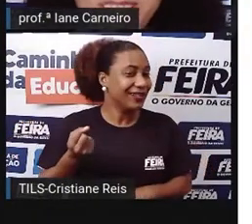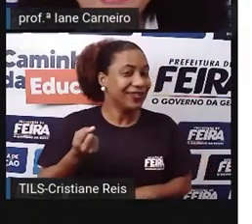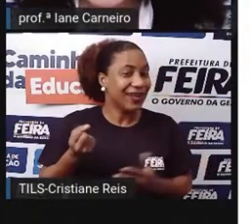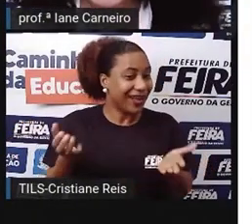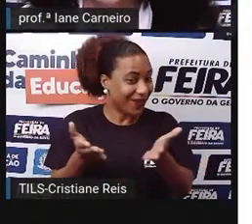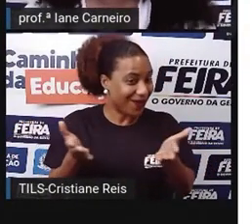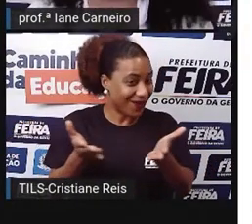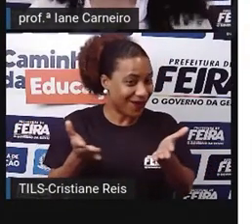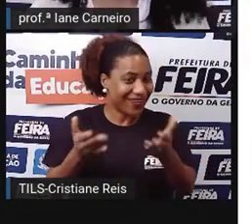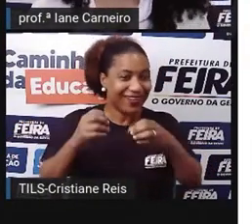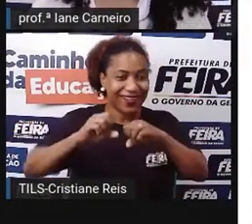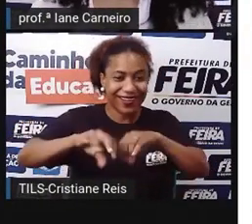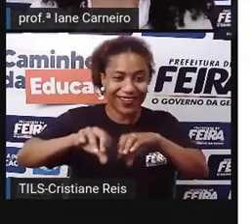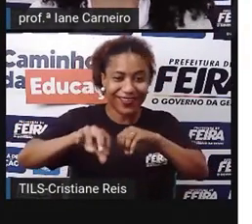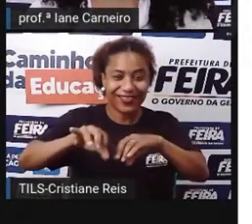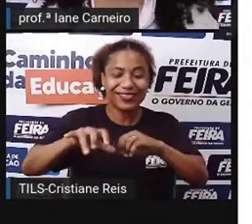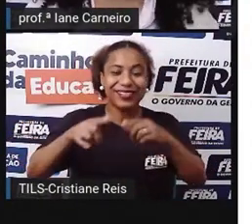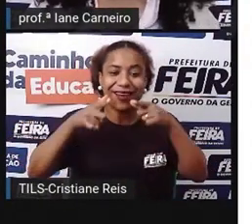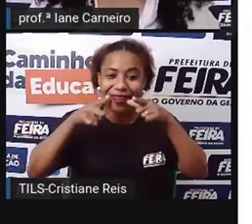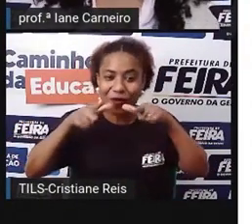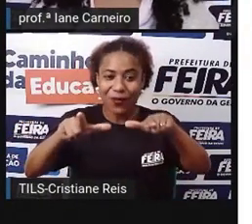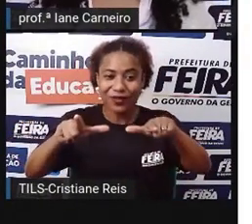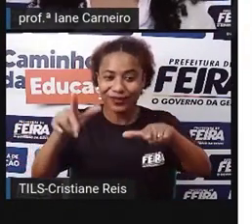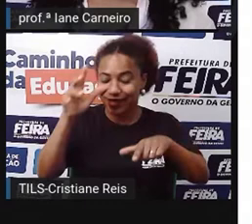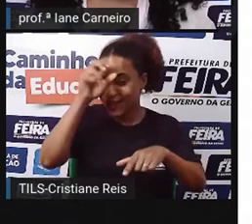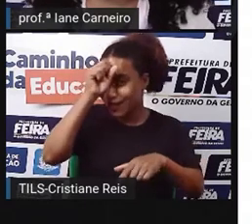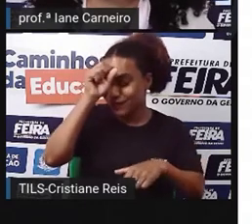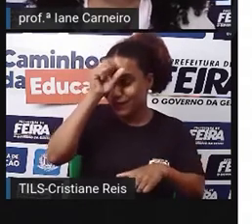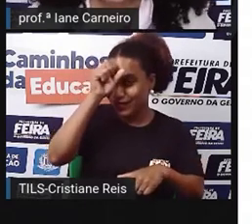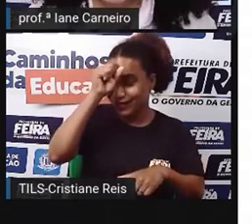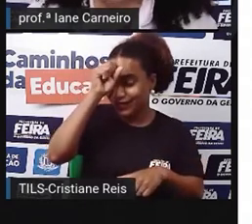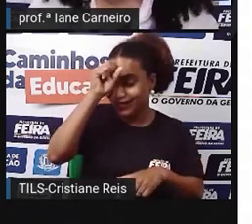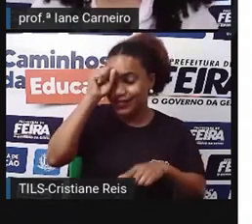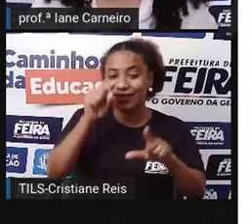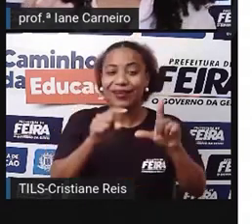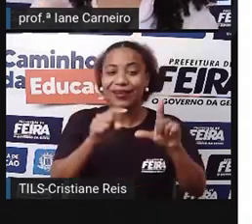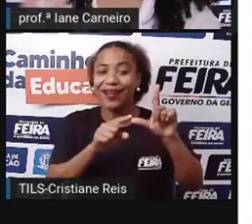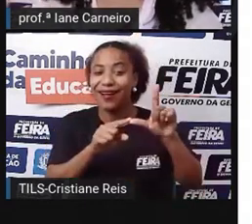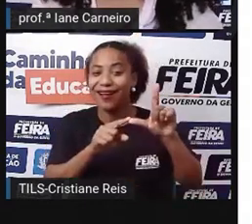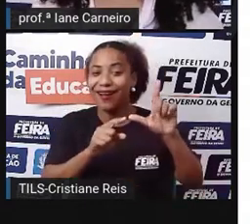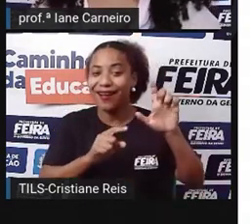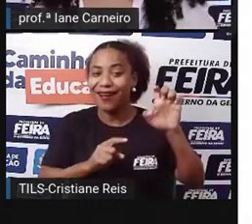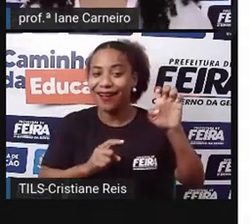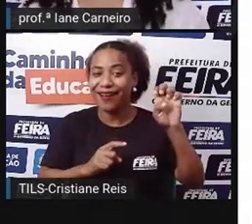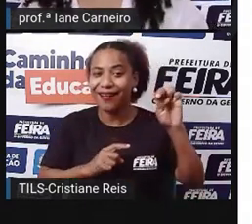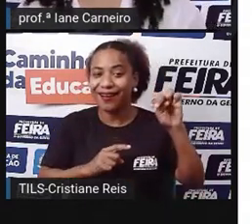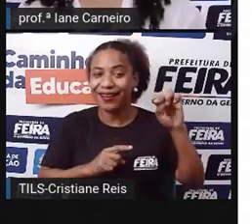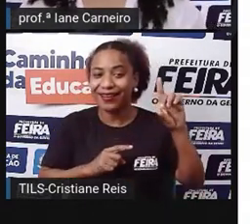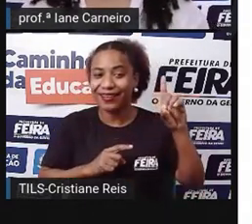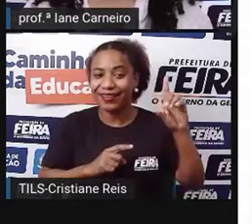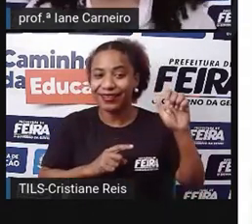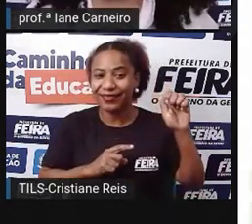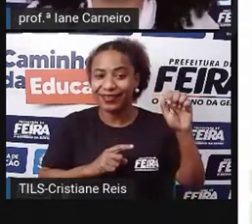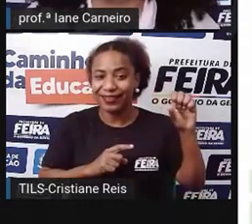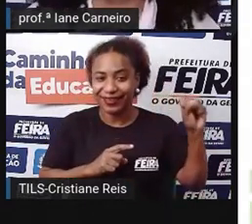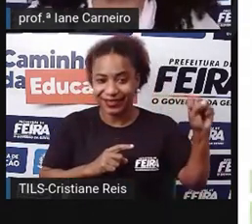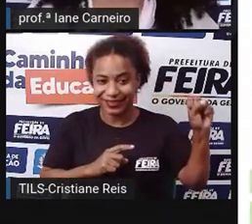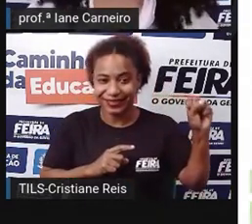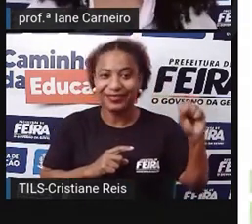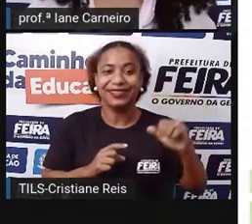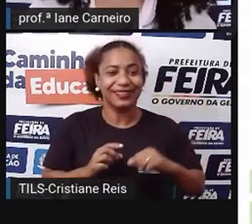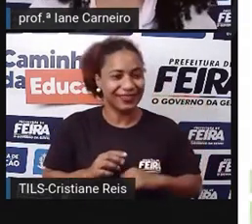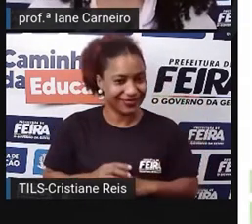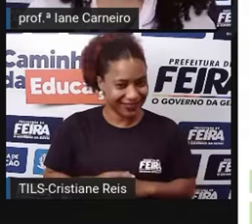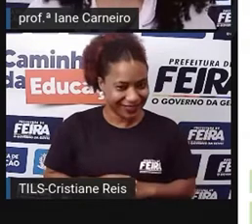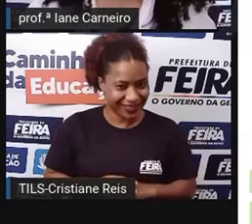linguagens, e nós iremos falar sobre as lendas. Nós temos estudado sobre os contos clássicos, os